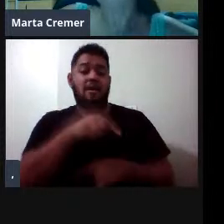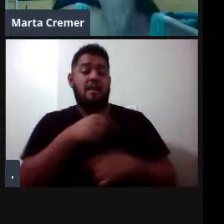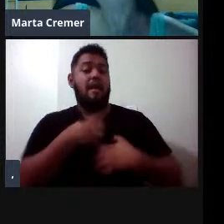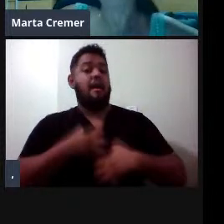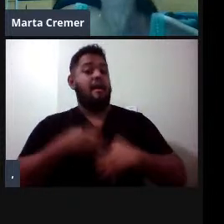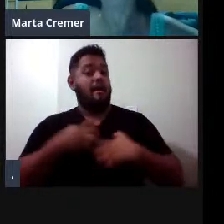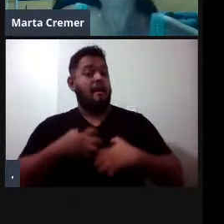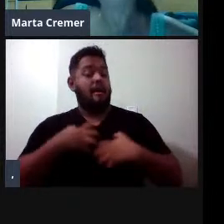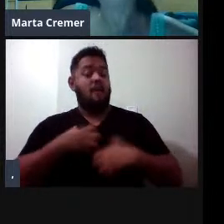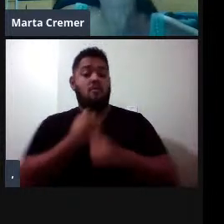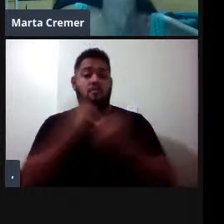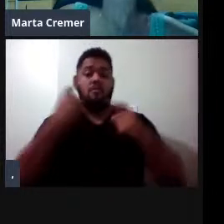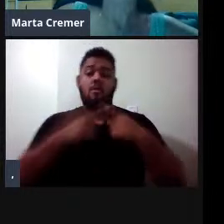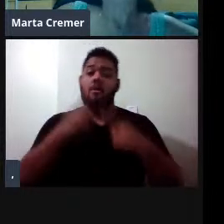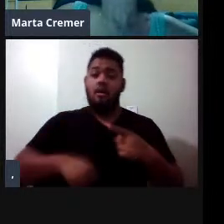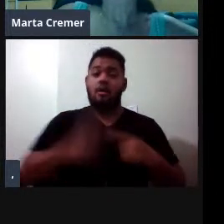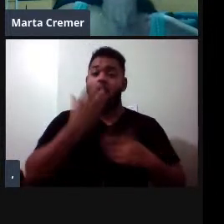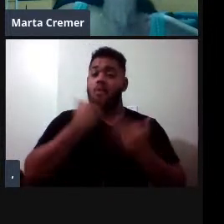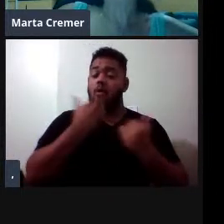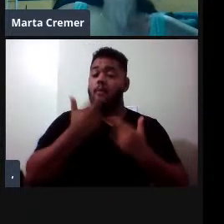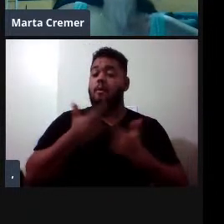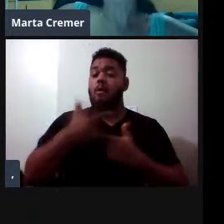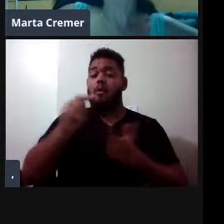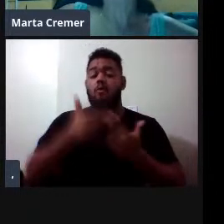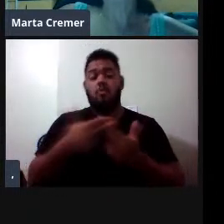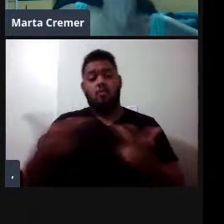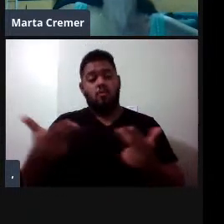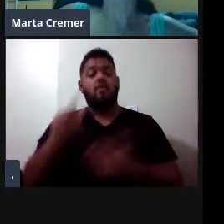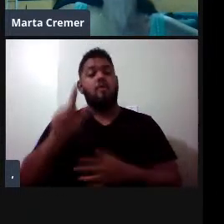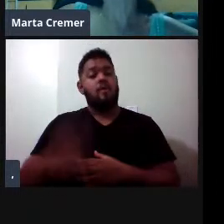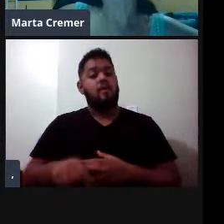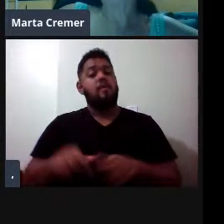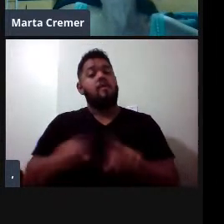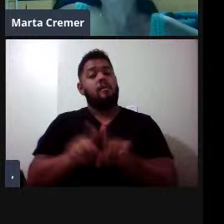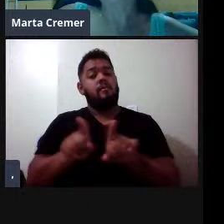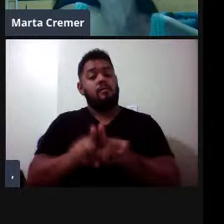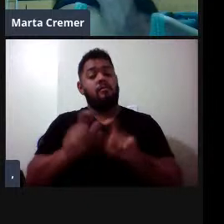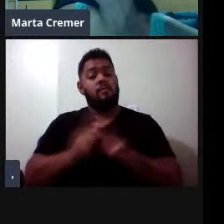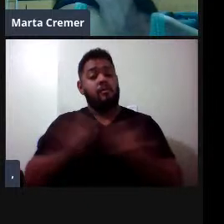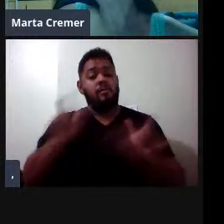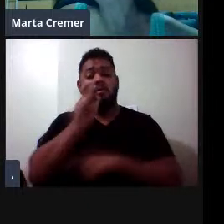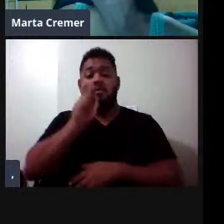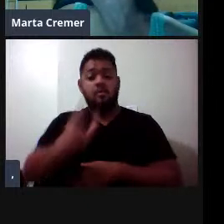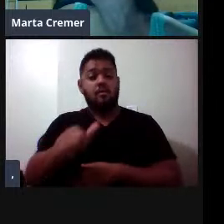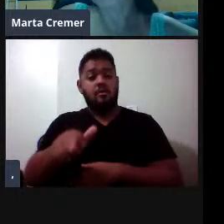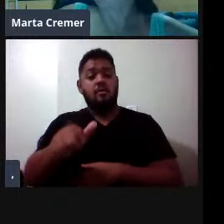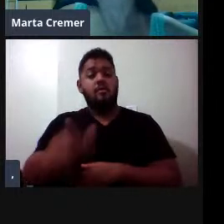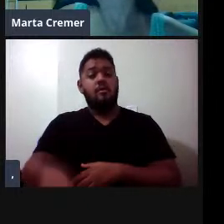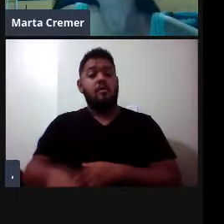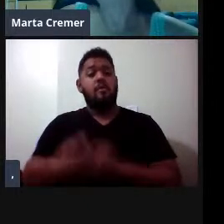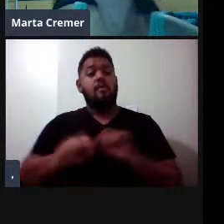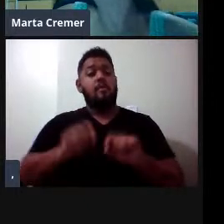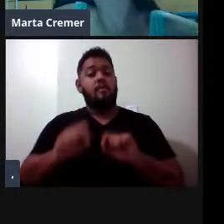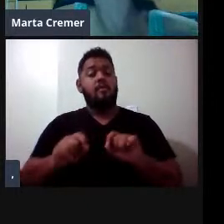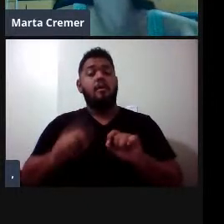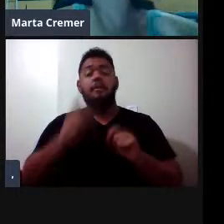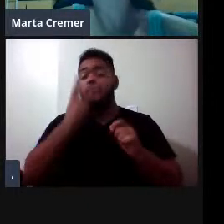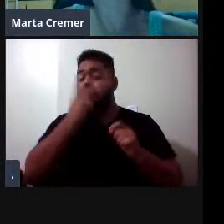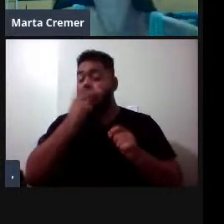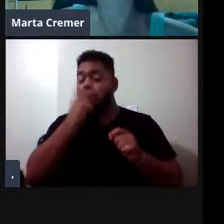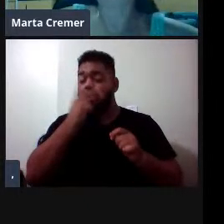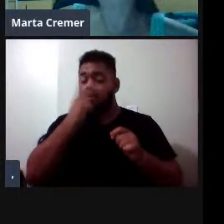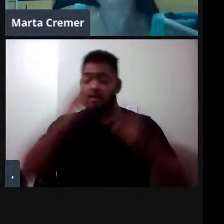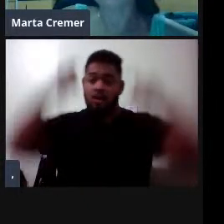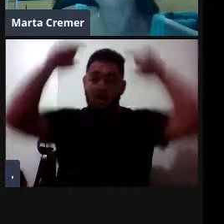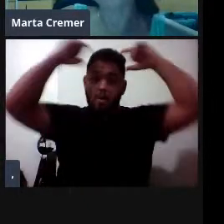porque ela é um predador de topo, né, ela é dita, inclusive, como o equivalente ecológico do urso polar, então, a gente não tem ursos